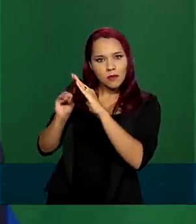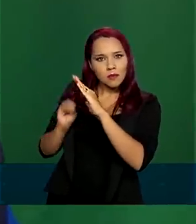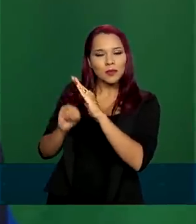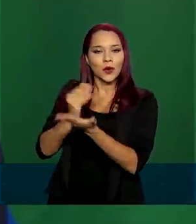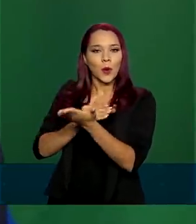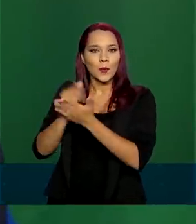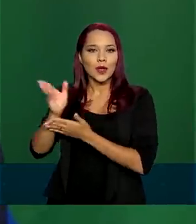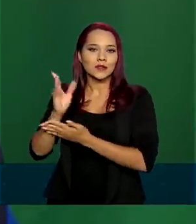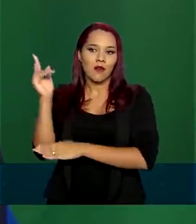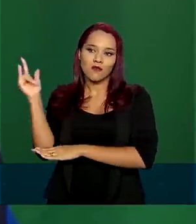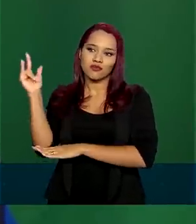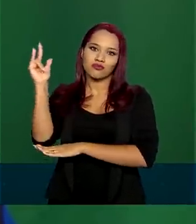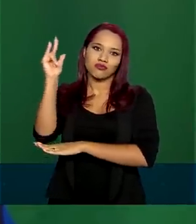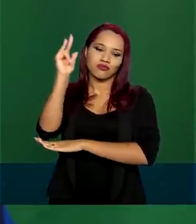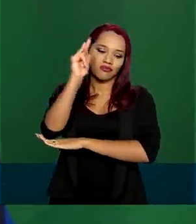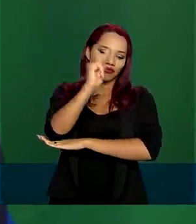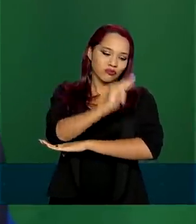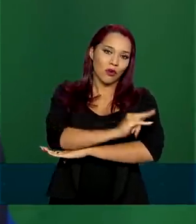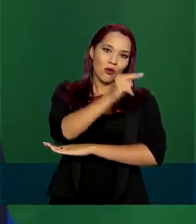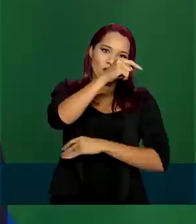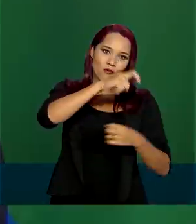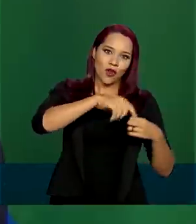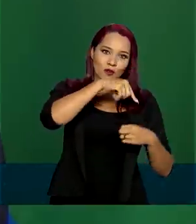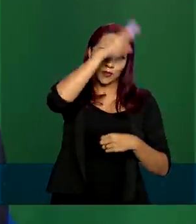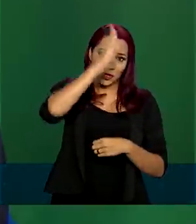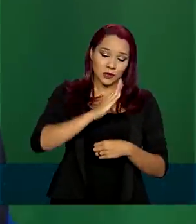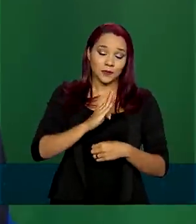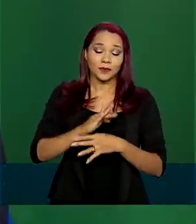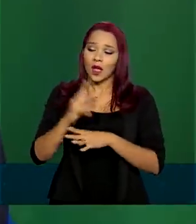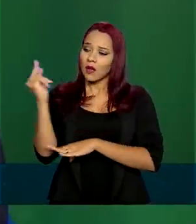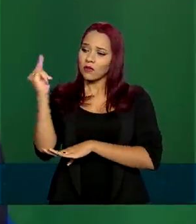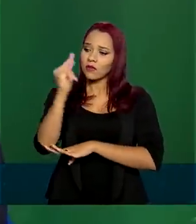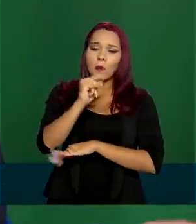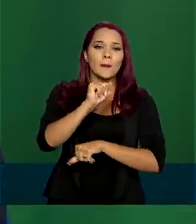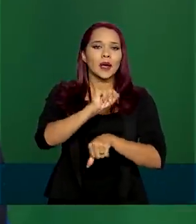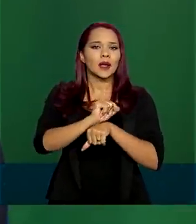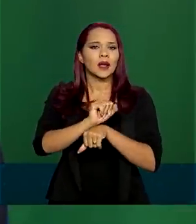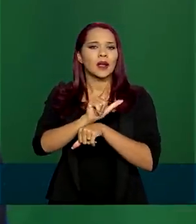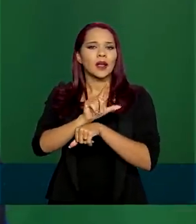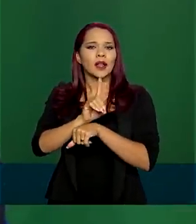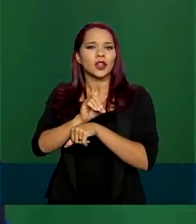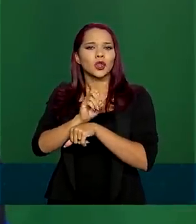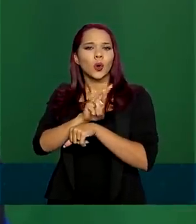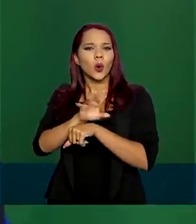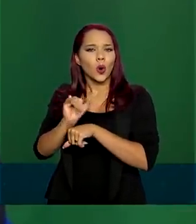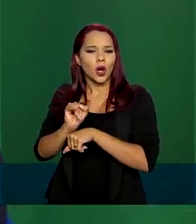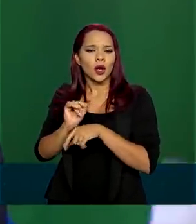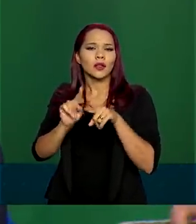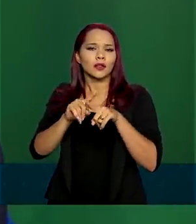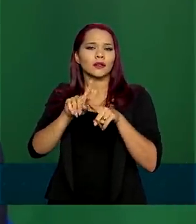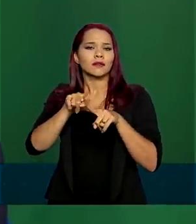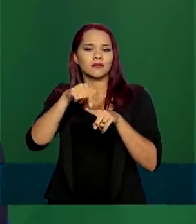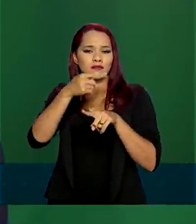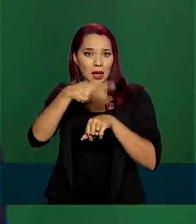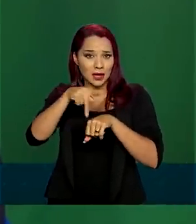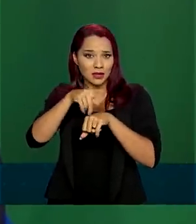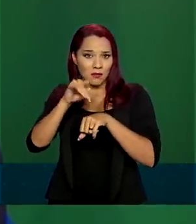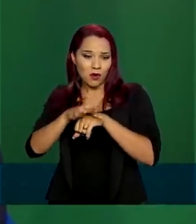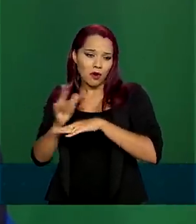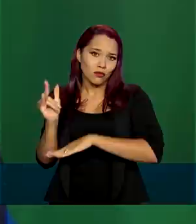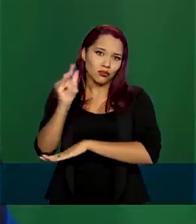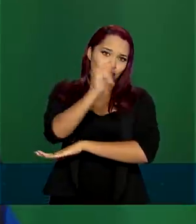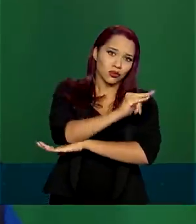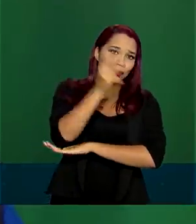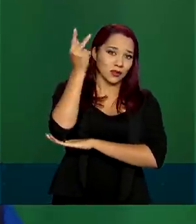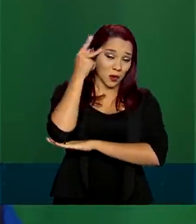voo de retorno. O avião vai parar em Doha para fazer o reabastecimento e depois vai para Guarulhos. De Guarulhos vai para a central de